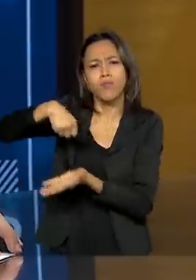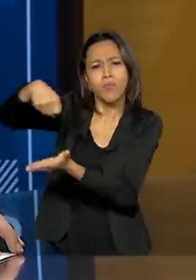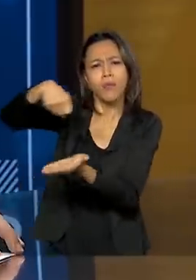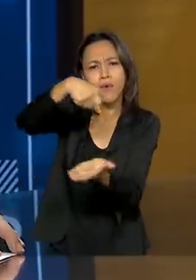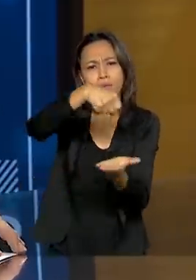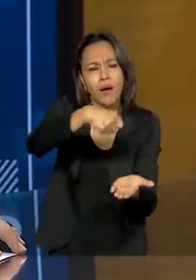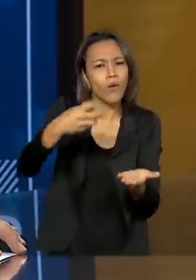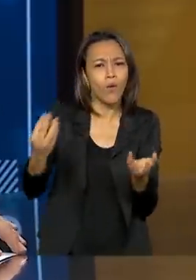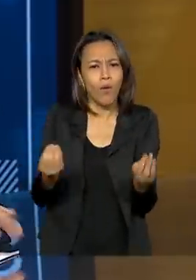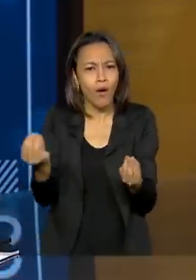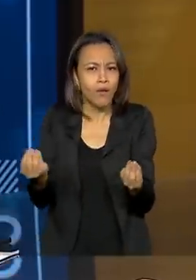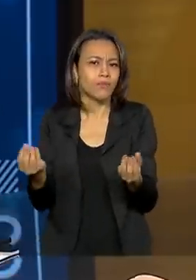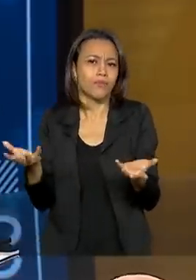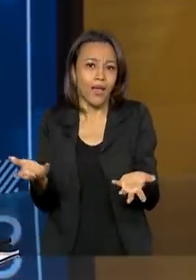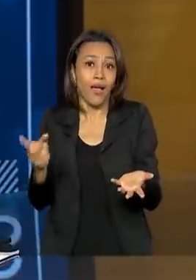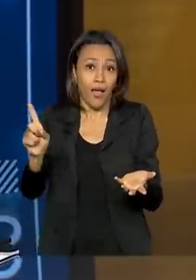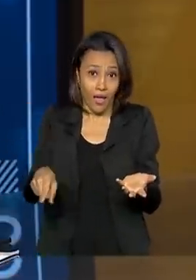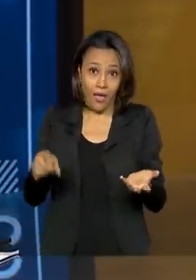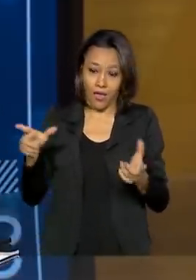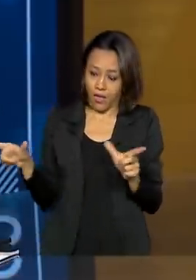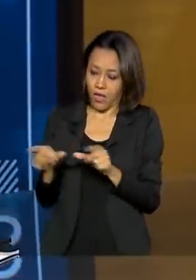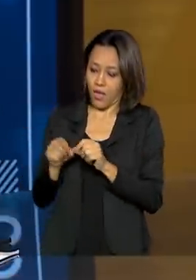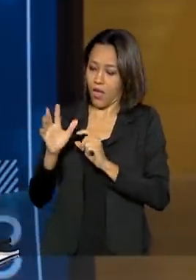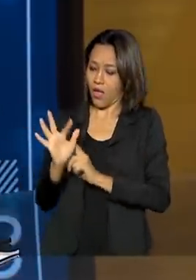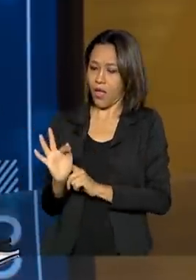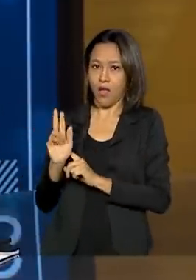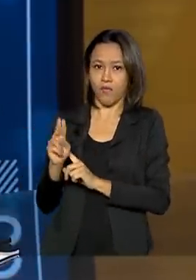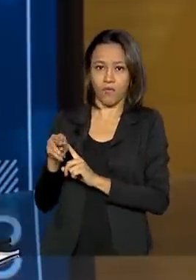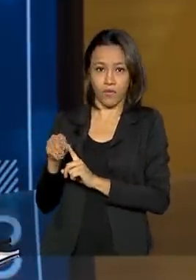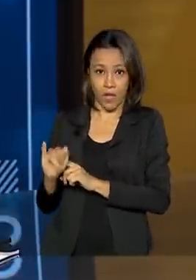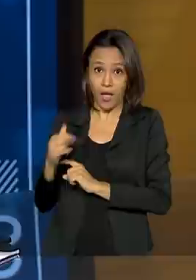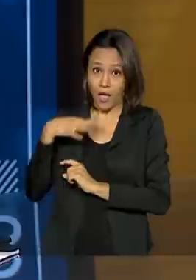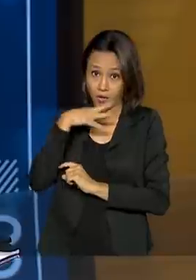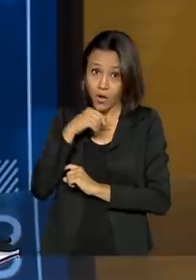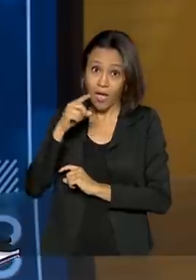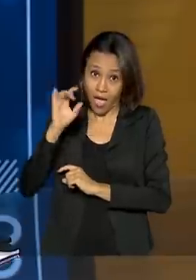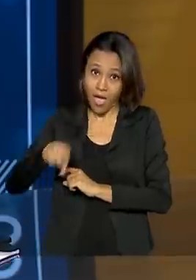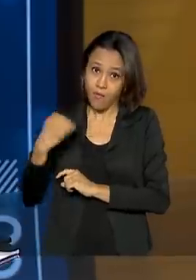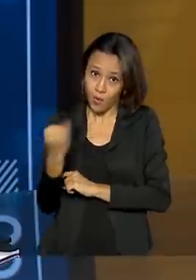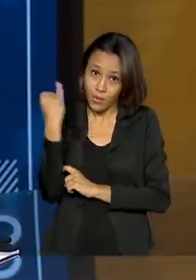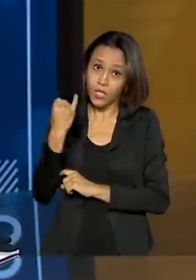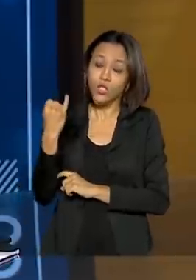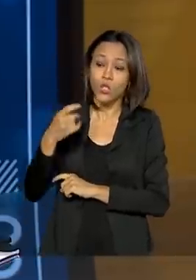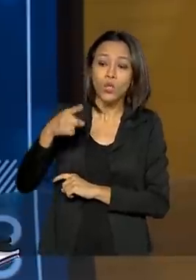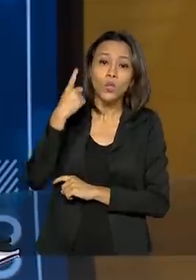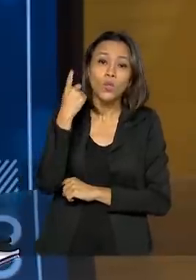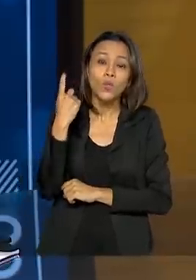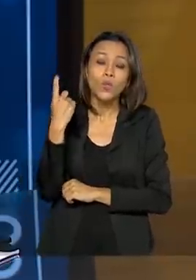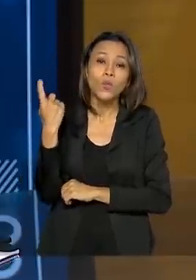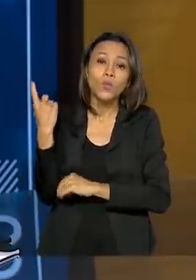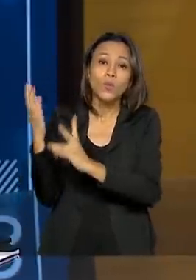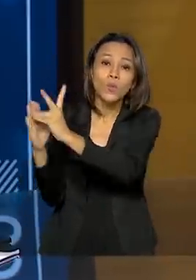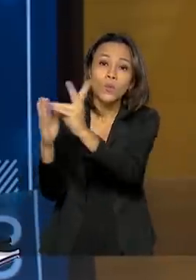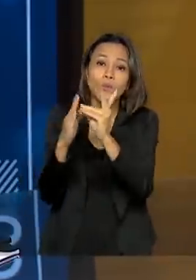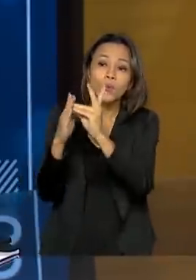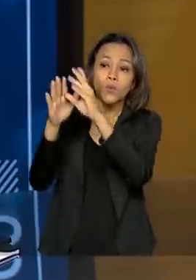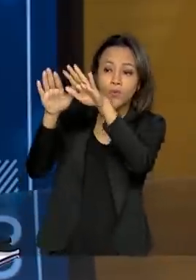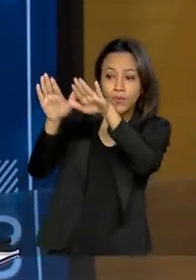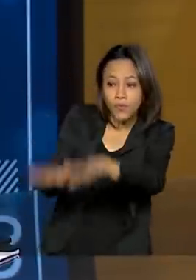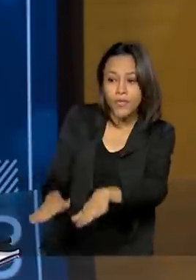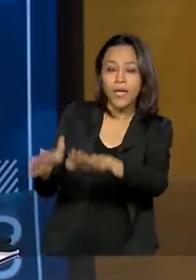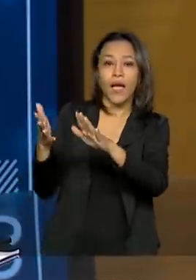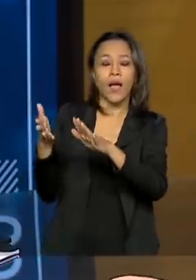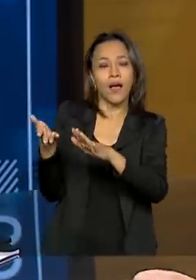foi a partir do momento que a FUNAI constatou que seria mais interessante os indígenas ficarem nas aldeias e não saírem para os centros